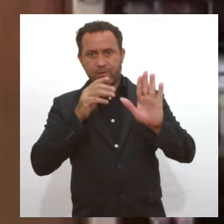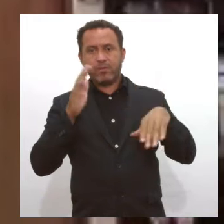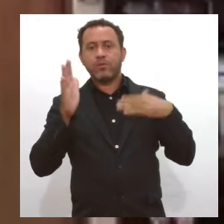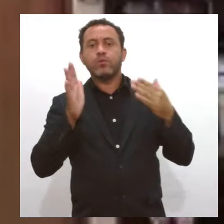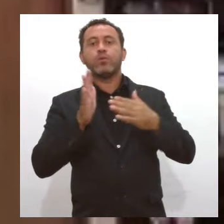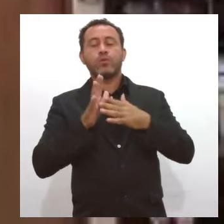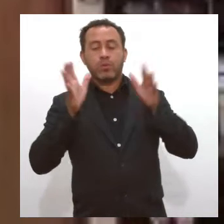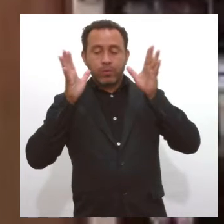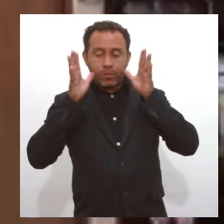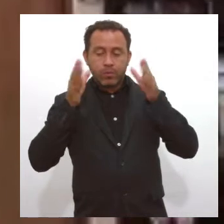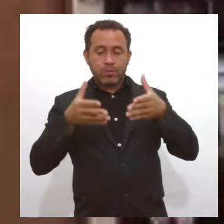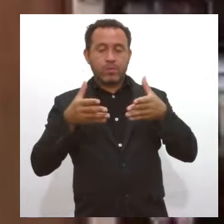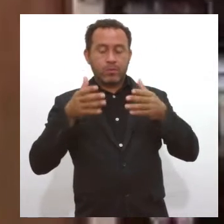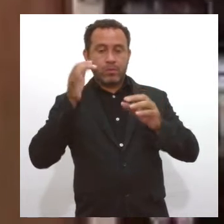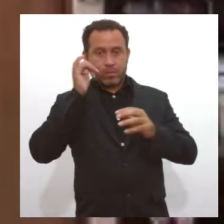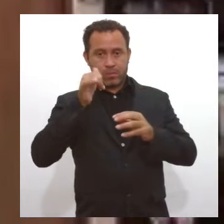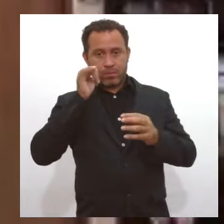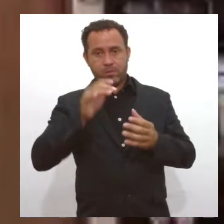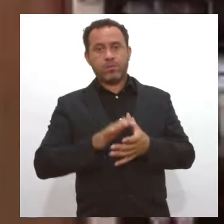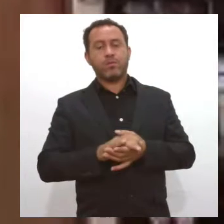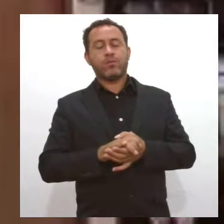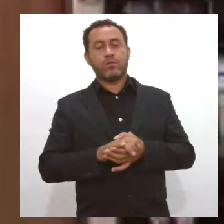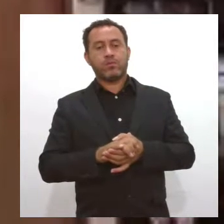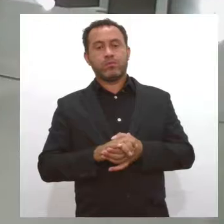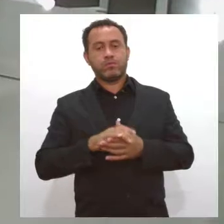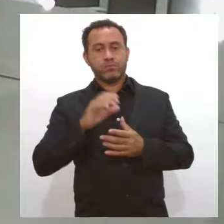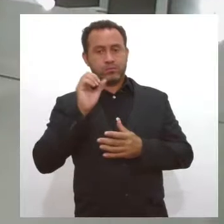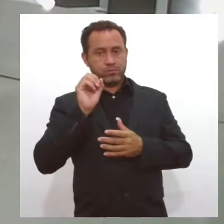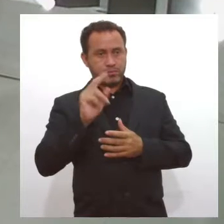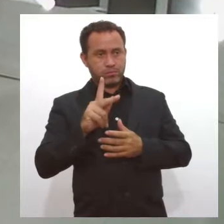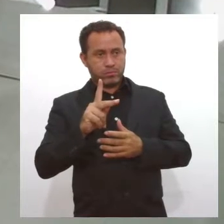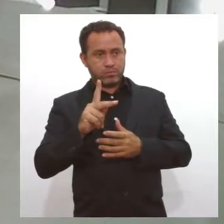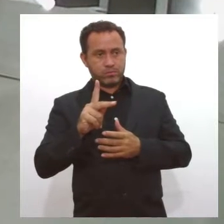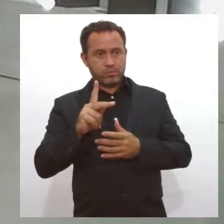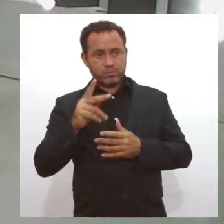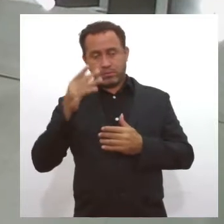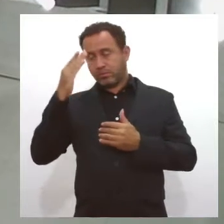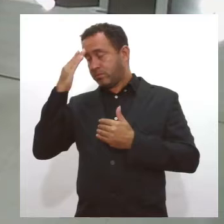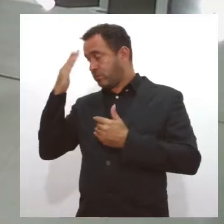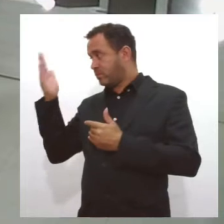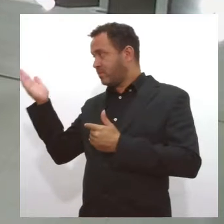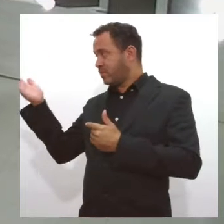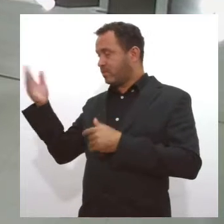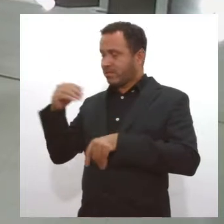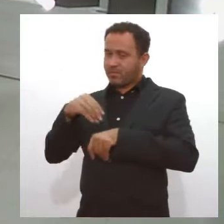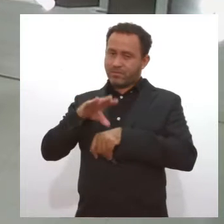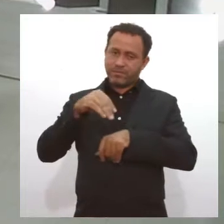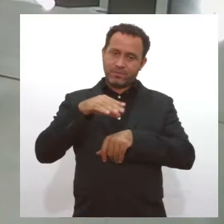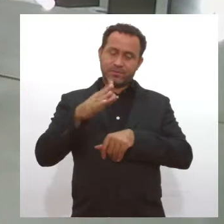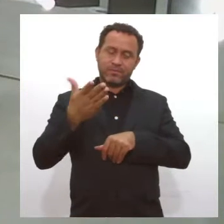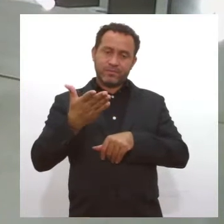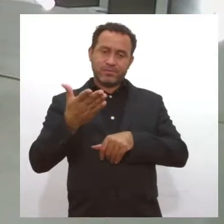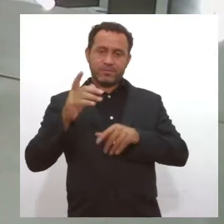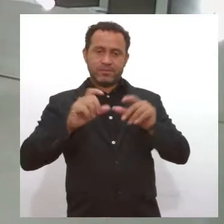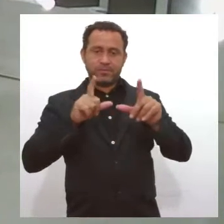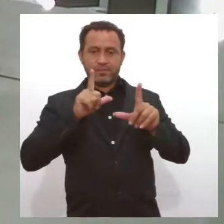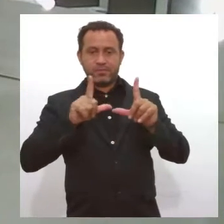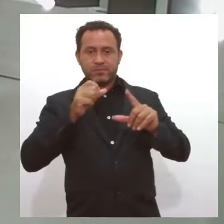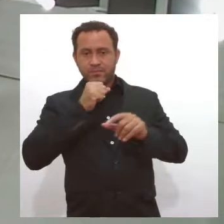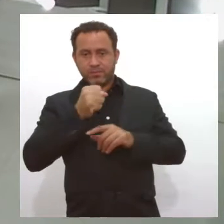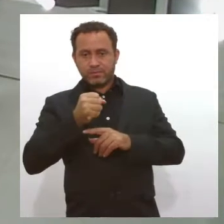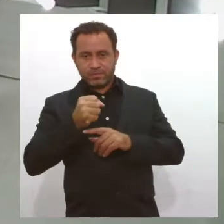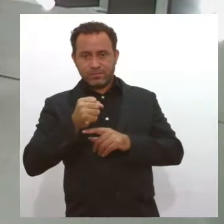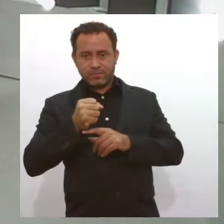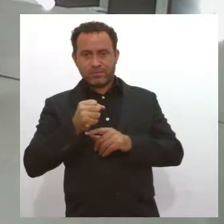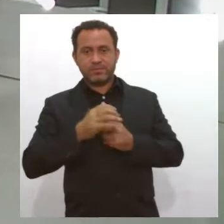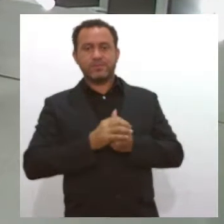atentos a essa mulher. Com certeza. Doutora Rosa Gênia, muito obrigada pela sua participação no Jornal da LESI 1ª edição, por receber